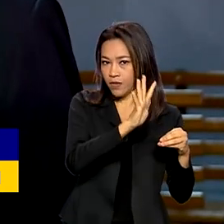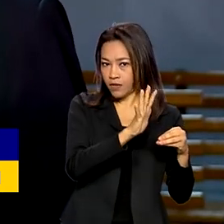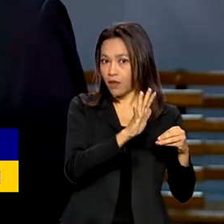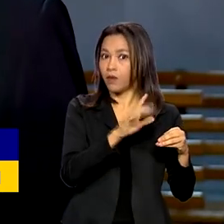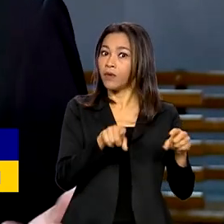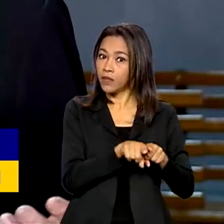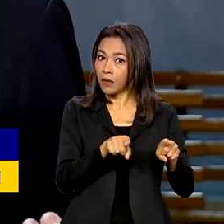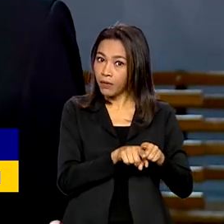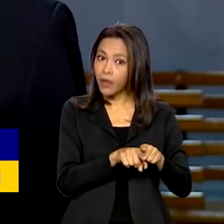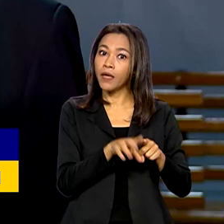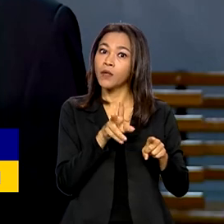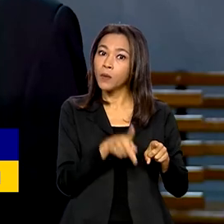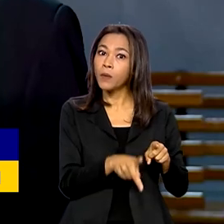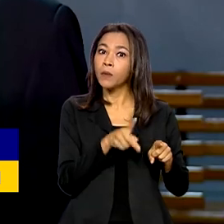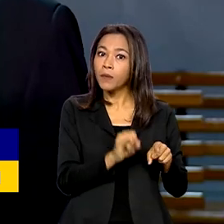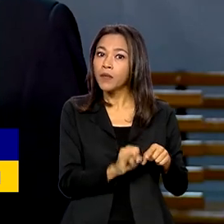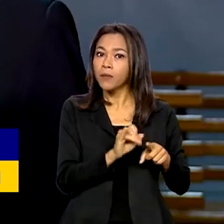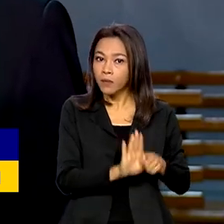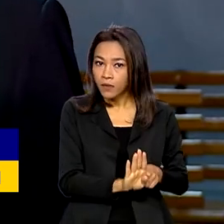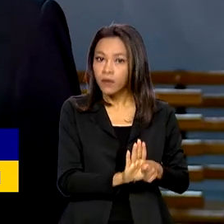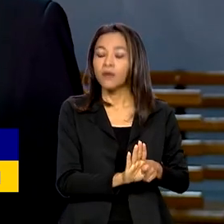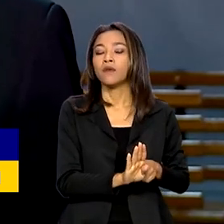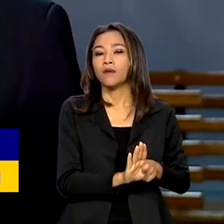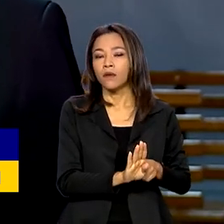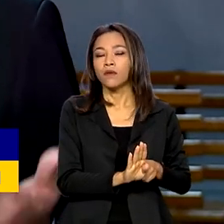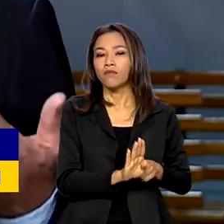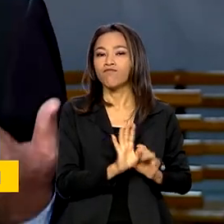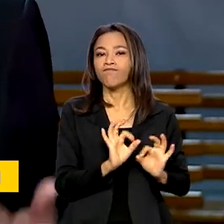PIB consolidado. Obrigado. Obrigado. Obrigado.